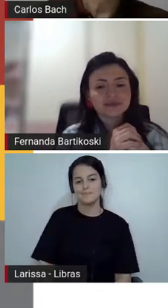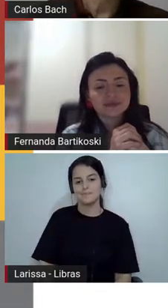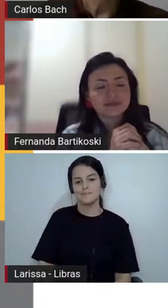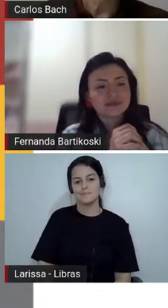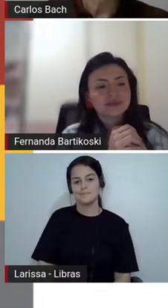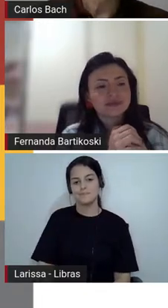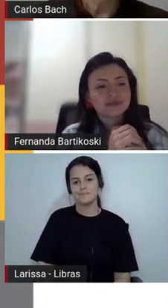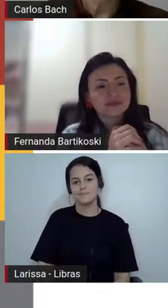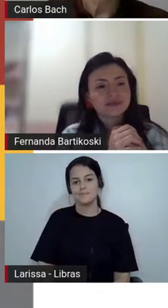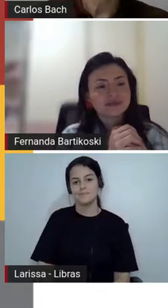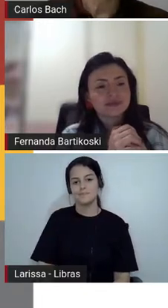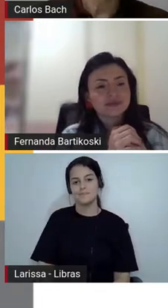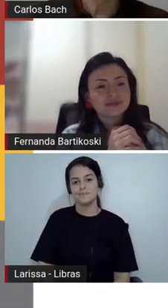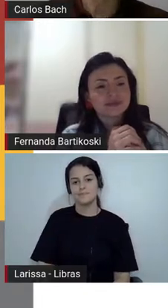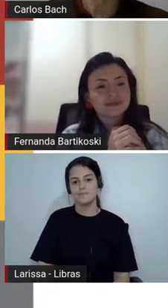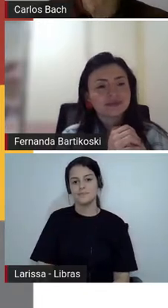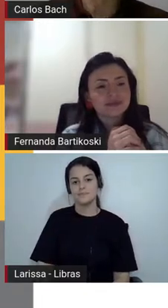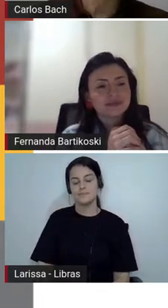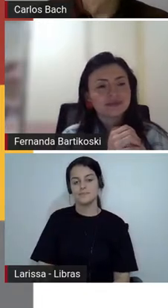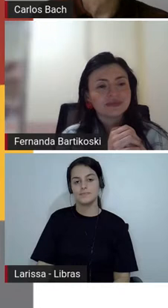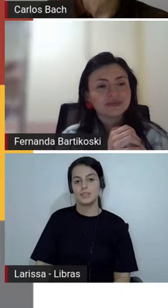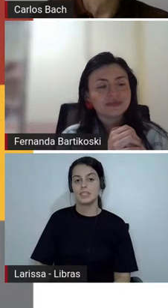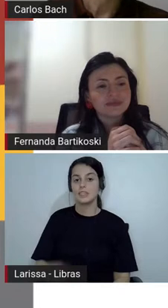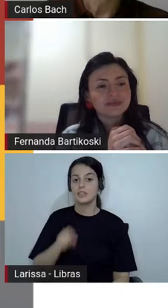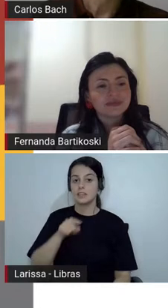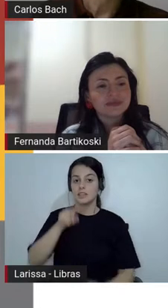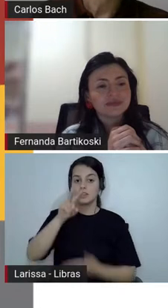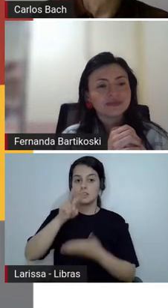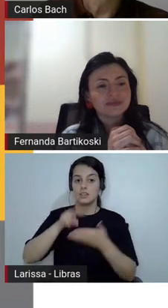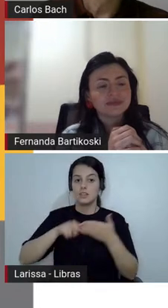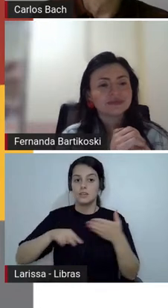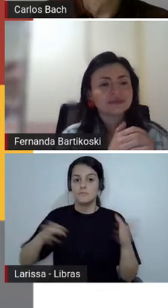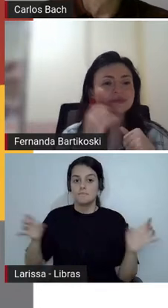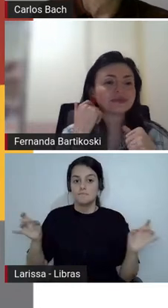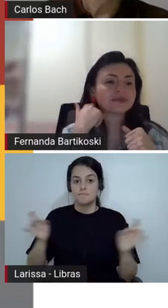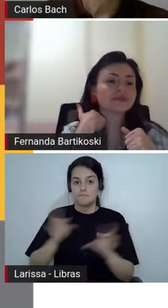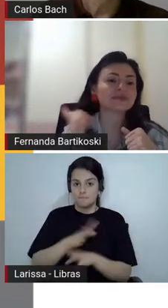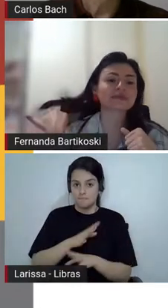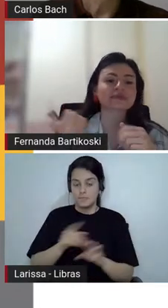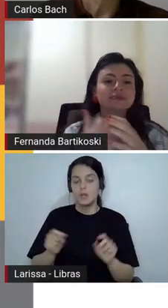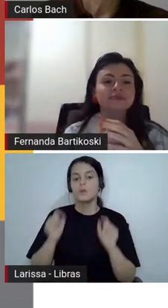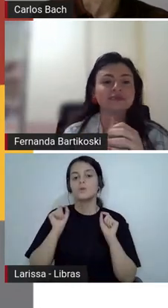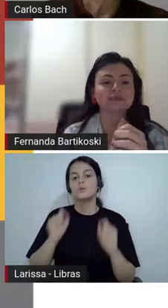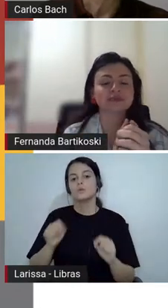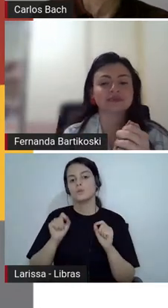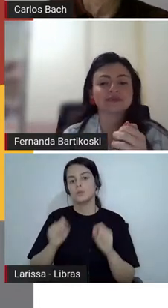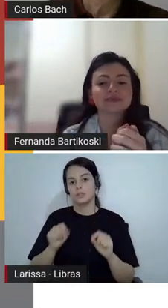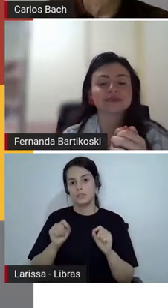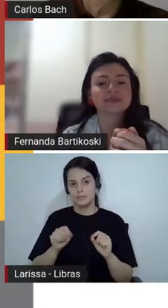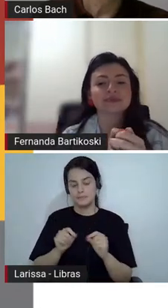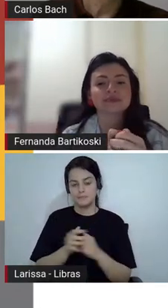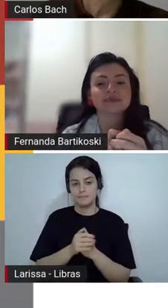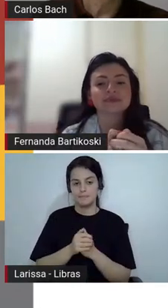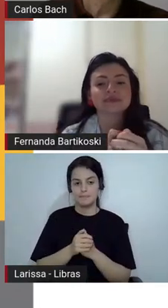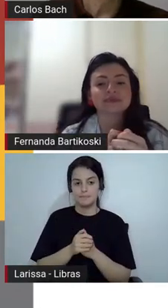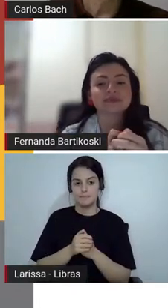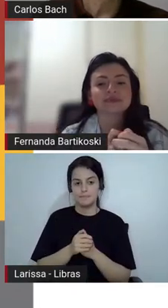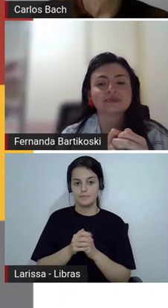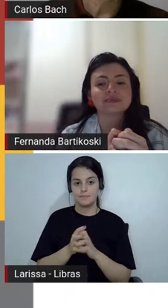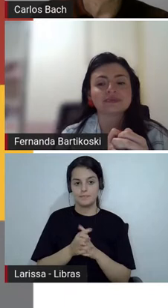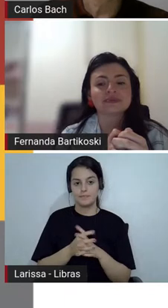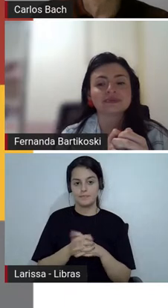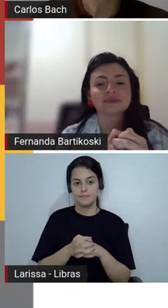como é que a gente olha para essa pós-leitura para pensar porque vocês devem ter